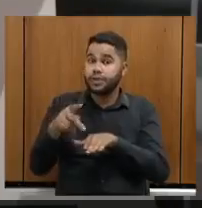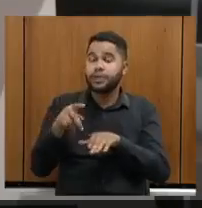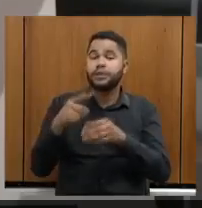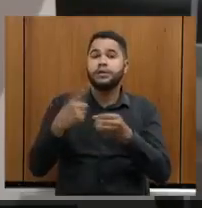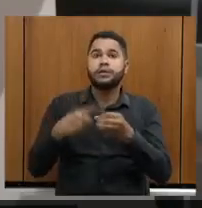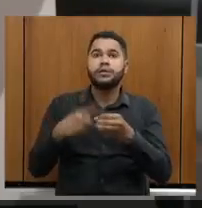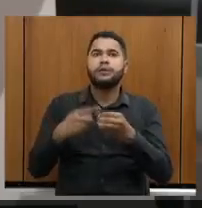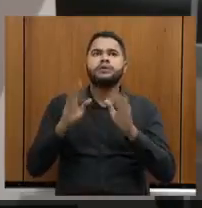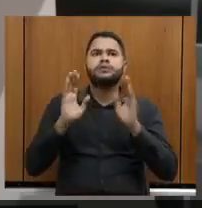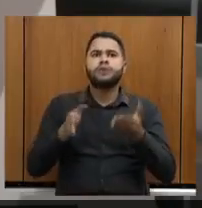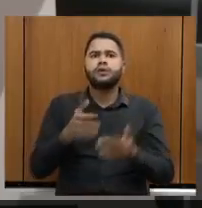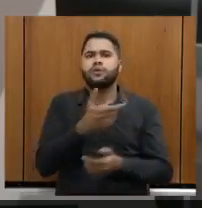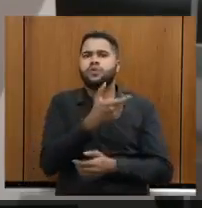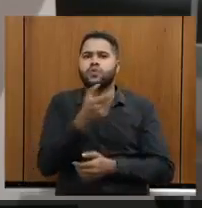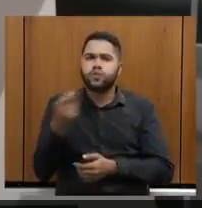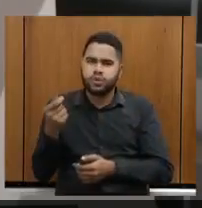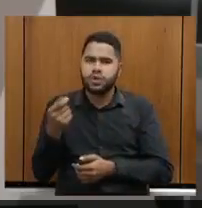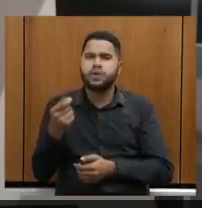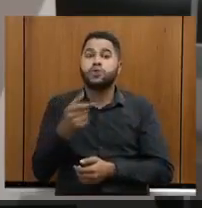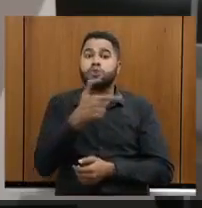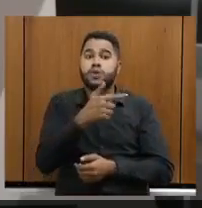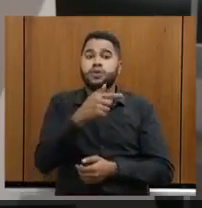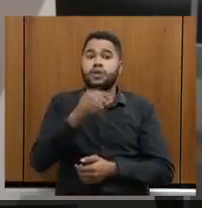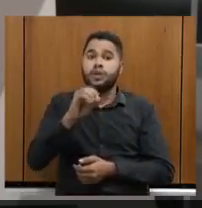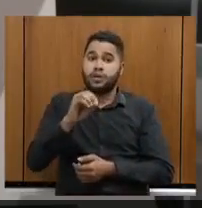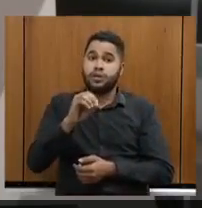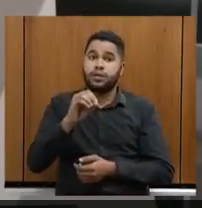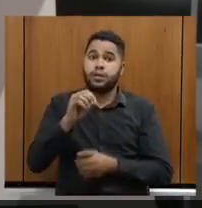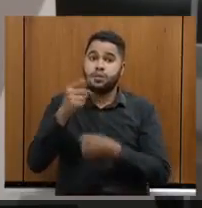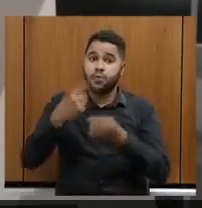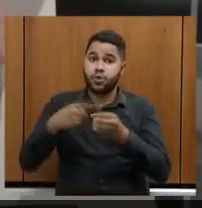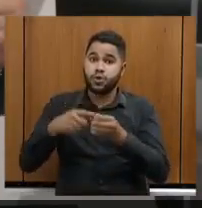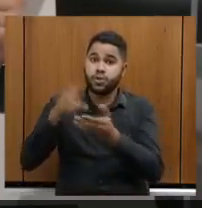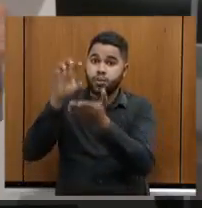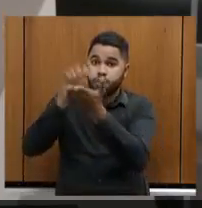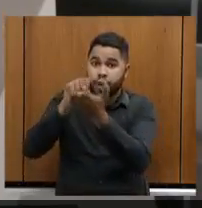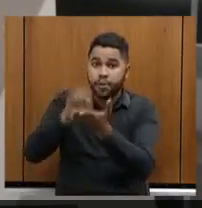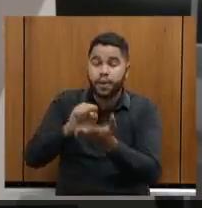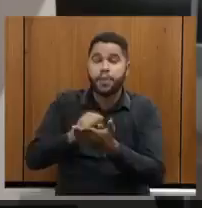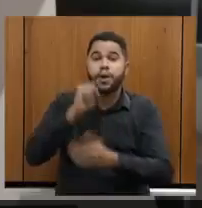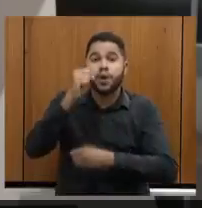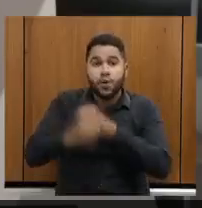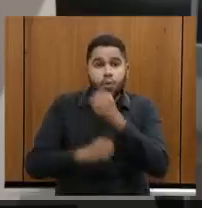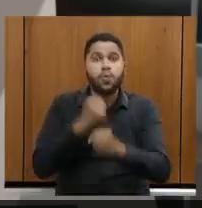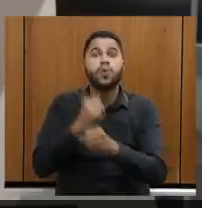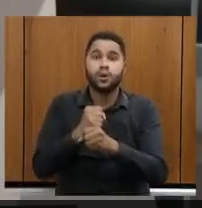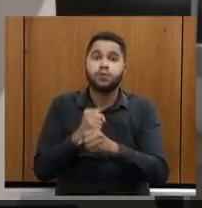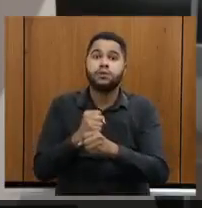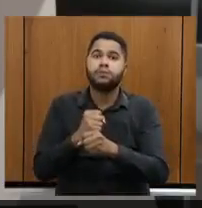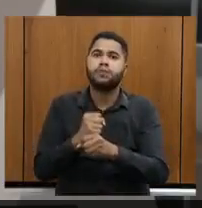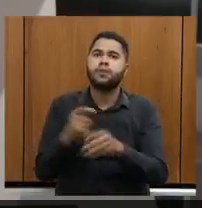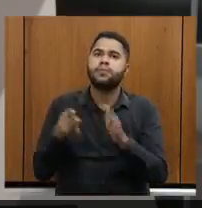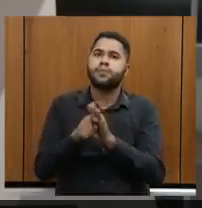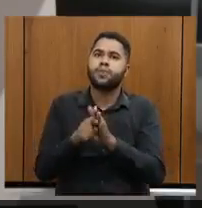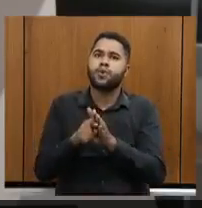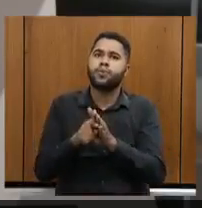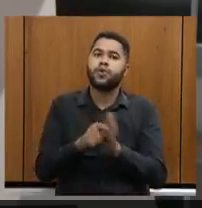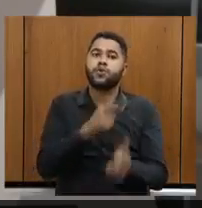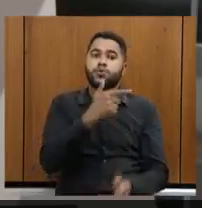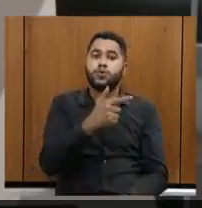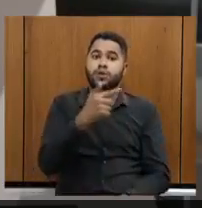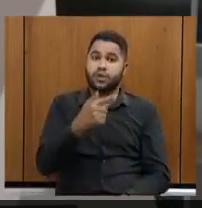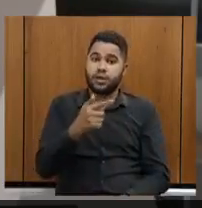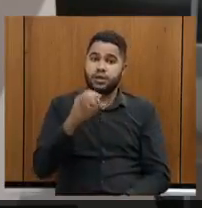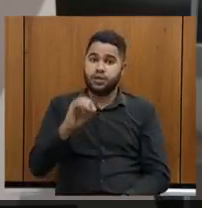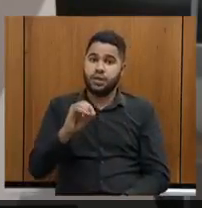já tem mais de 270 municípios inscritos e nós vamos, no ano que vem, é meta implantar nesses 270